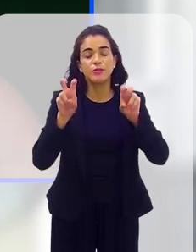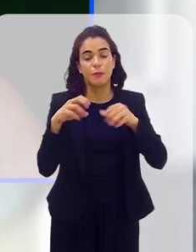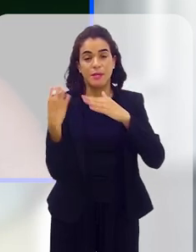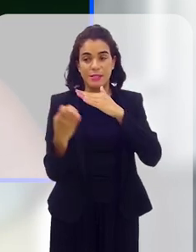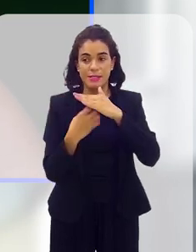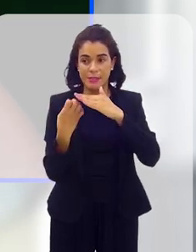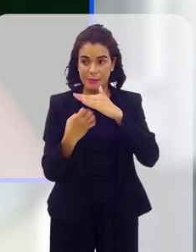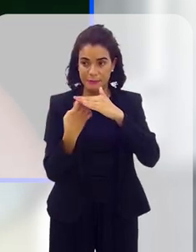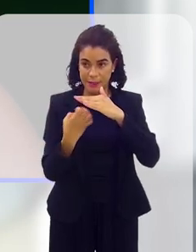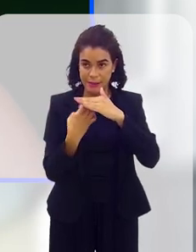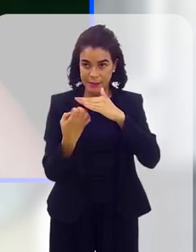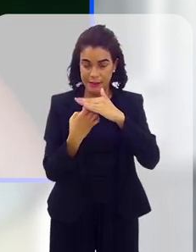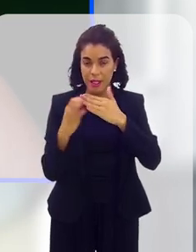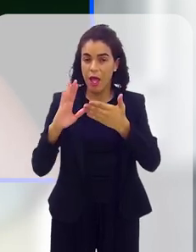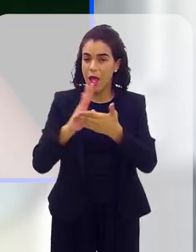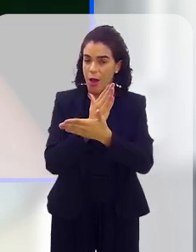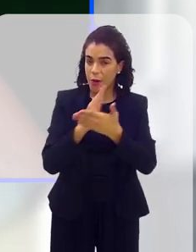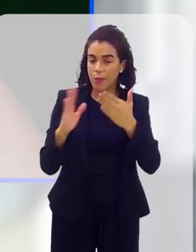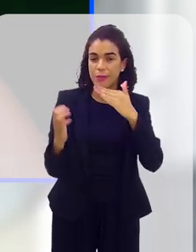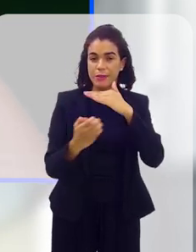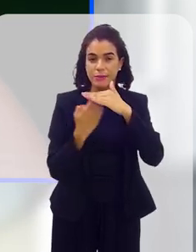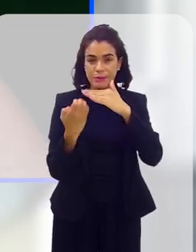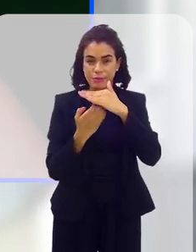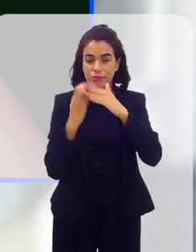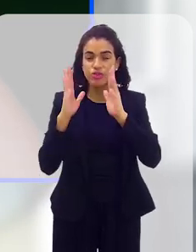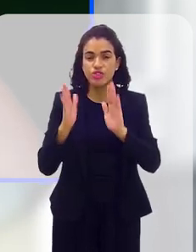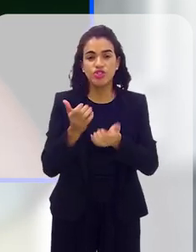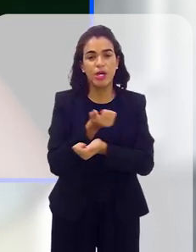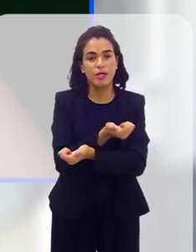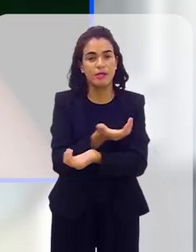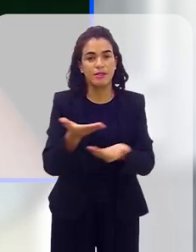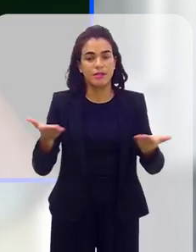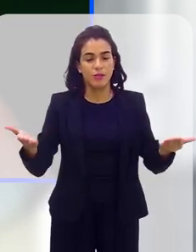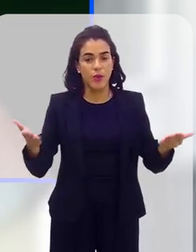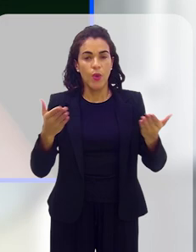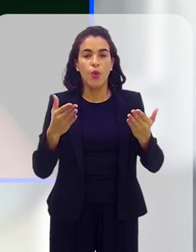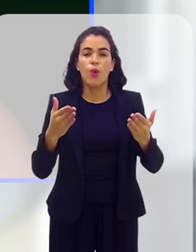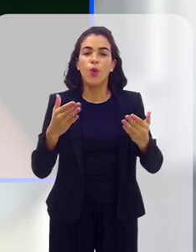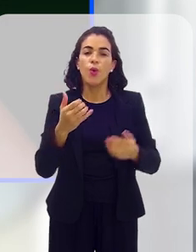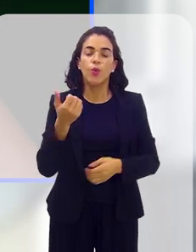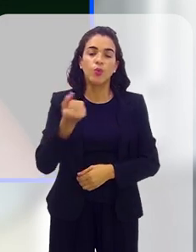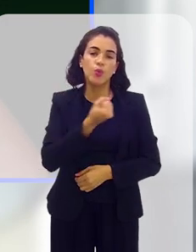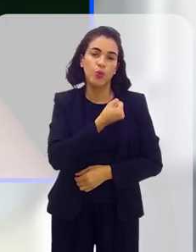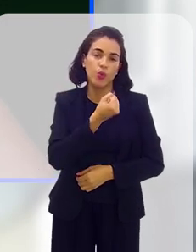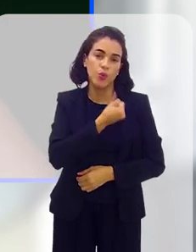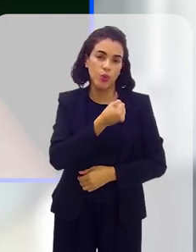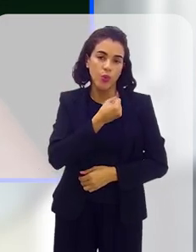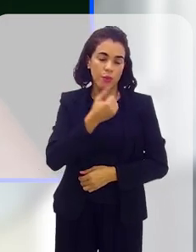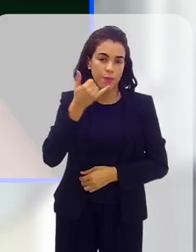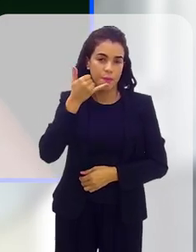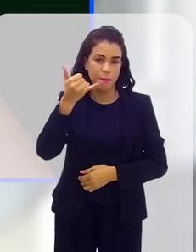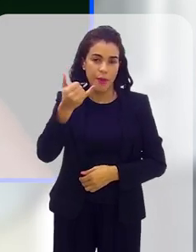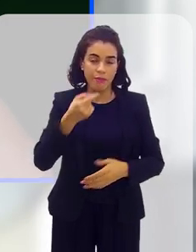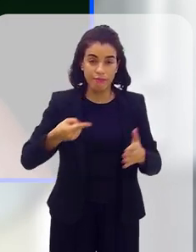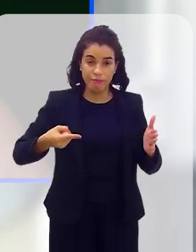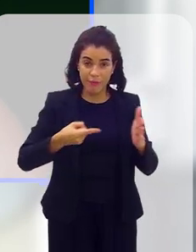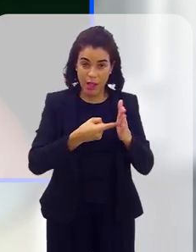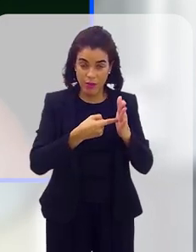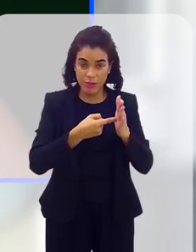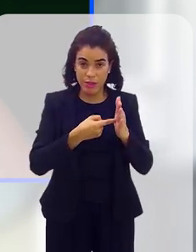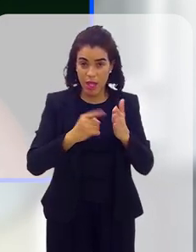E também com relação às empresas, tá? Muitas empresas, elas já disponibilizam um canal de denúncia